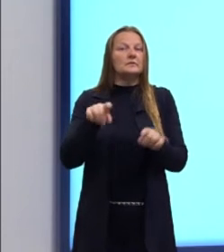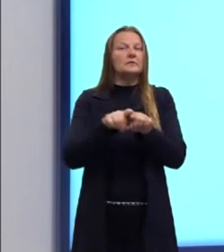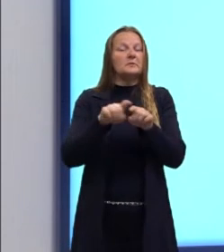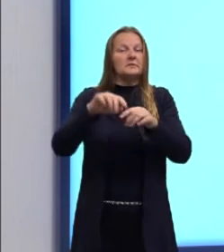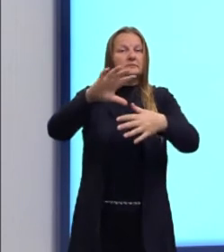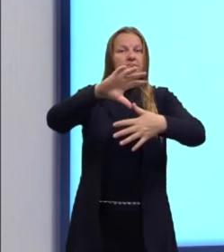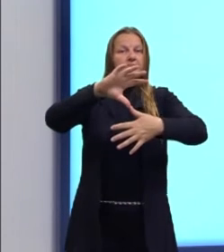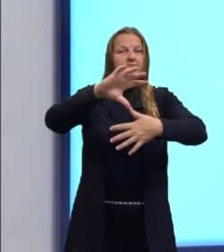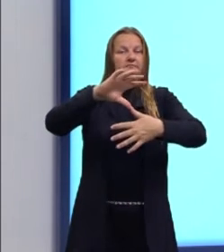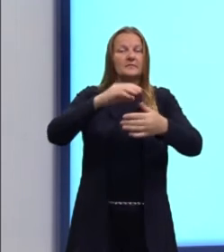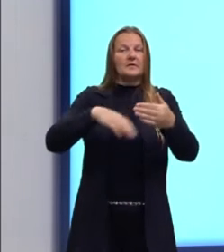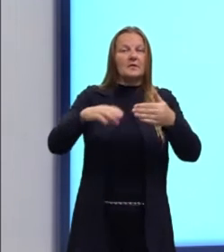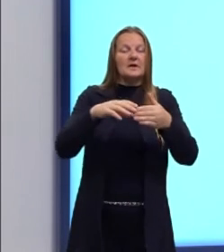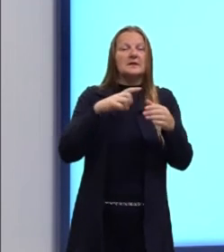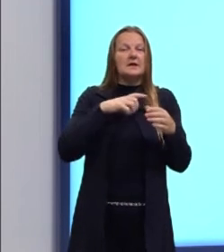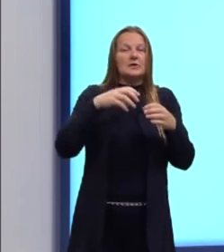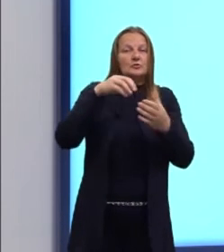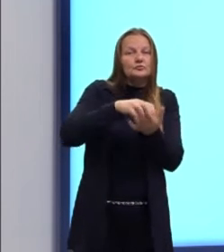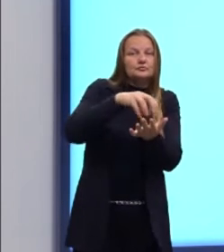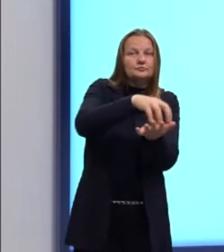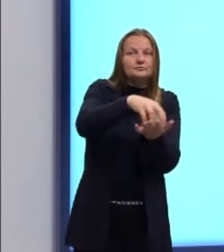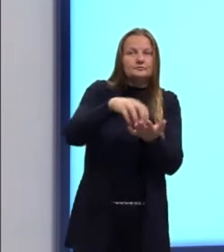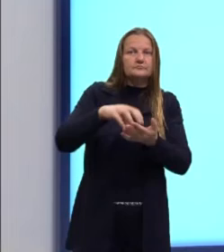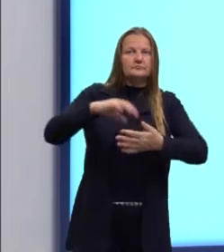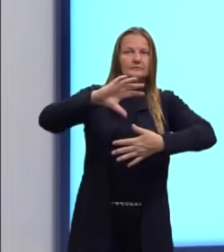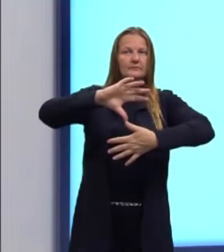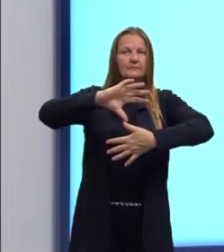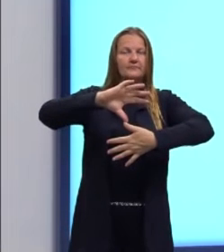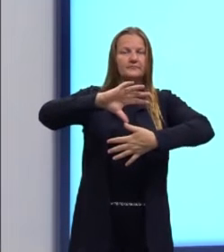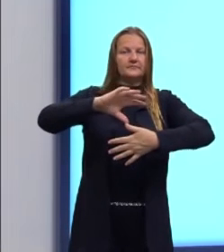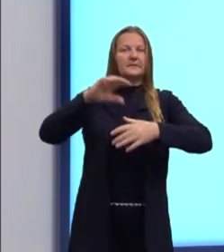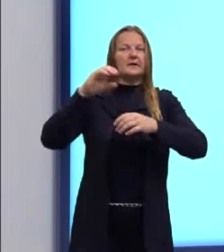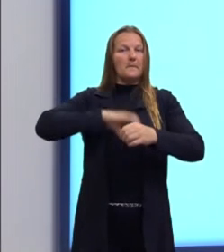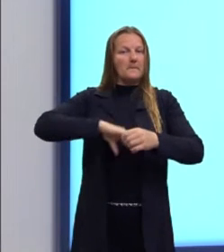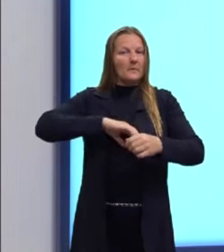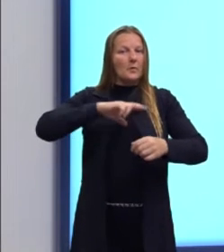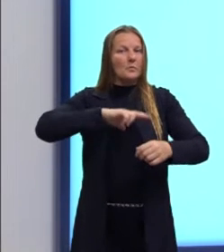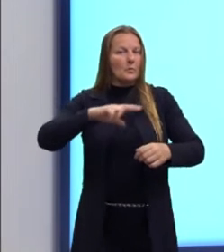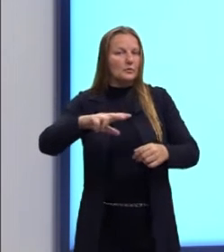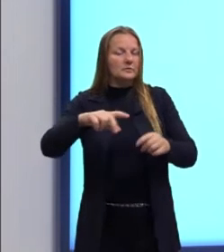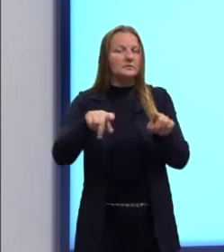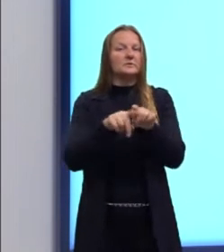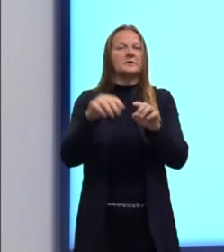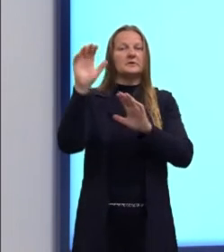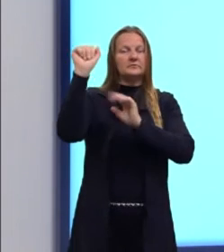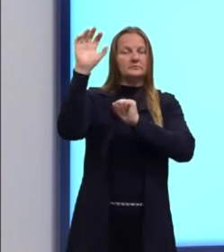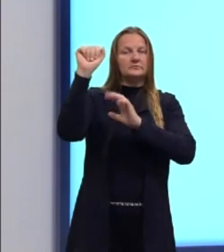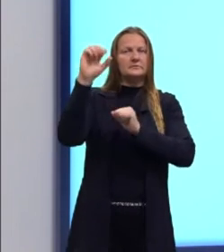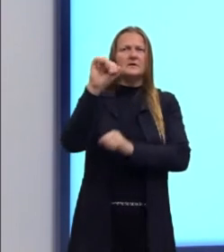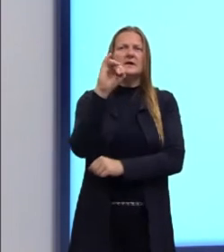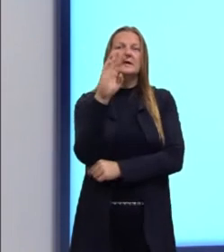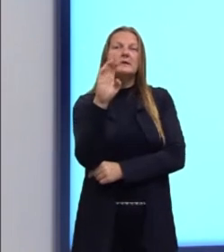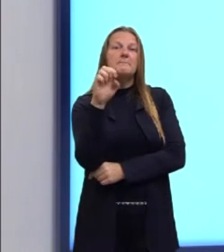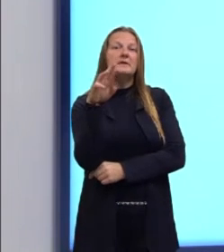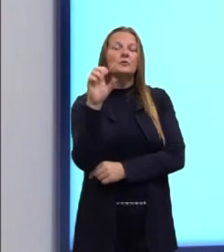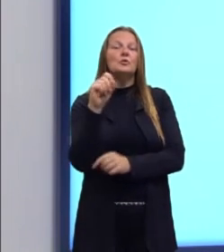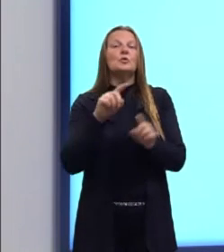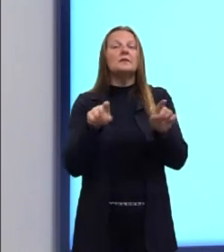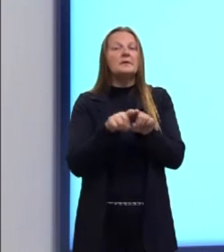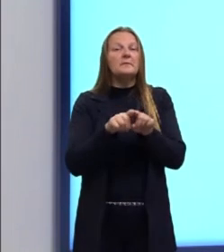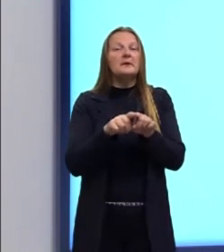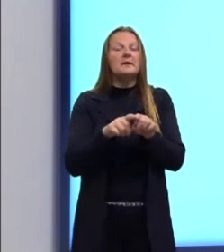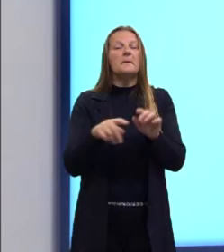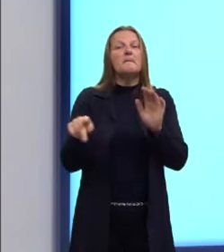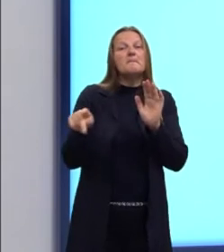que foram colonizados por Espanha e Portugal, esse termo Iberoamérica também se refere à